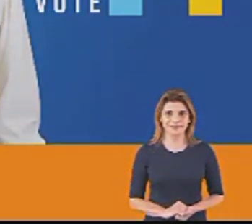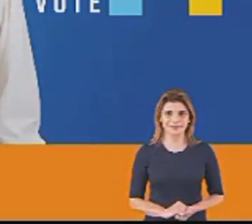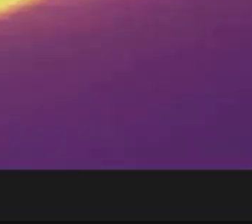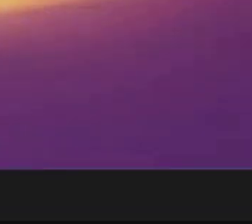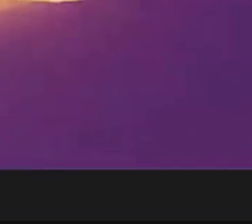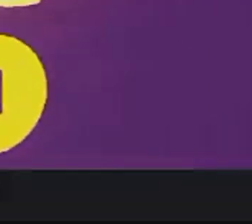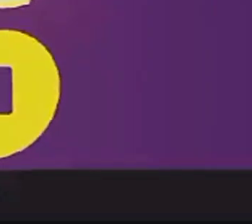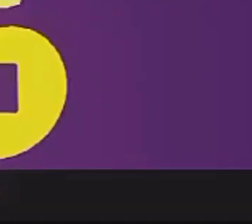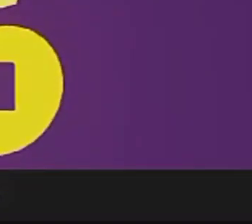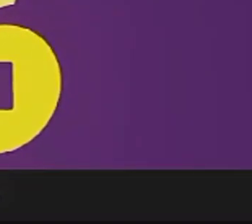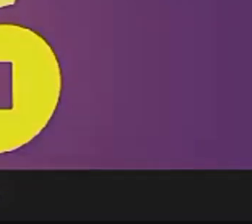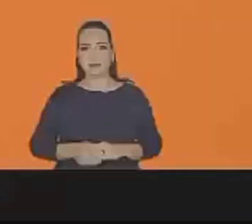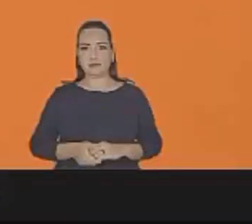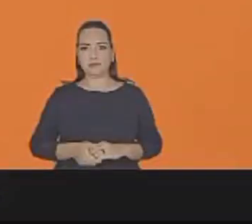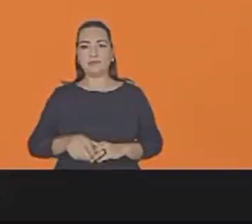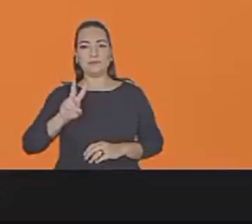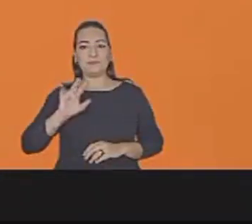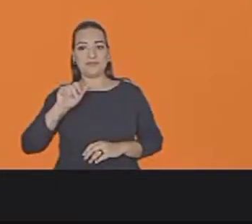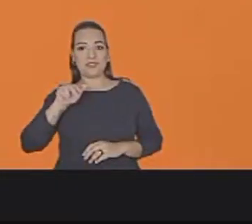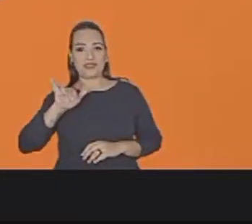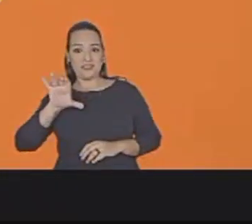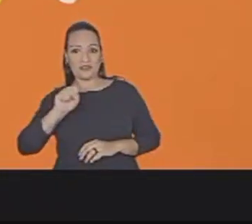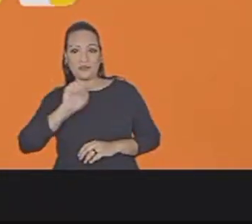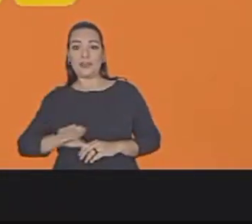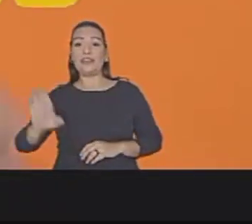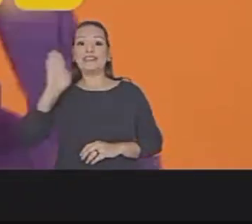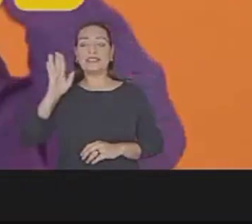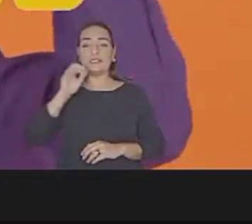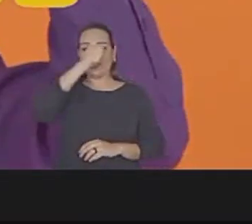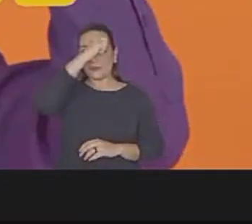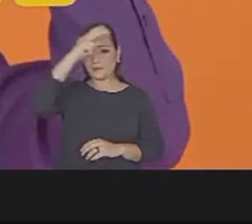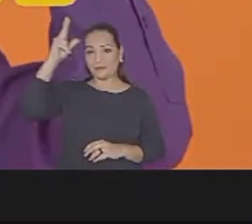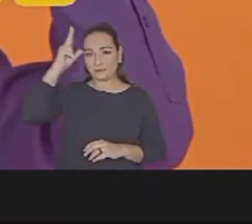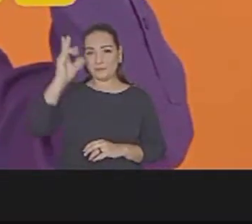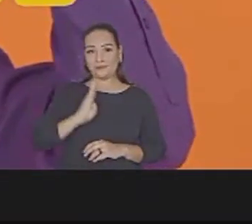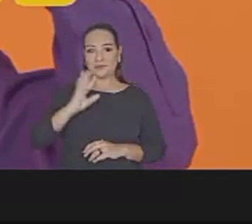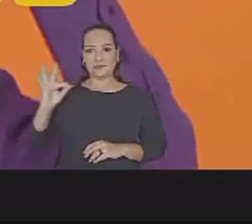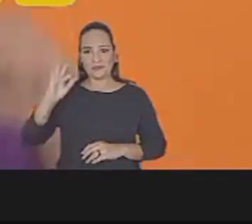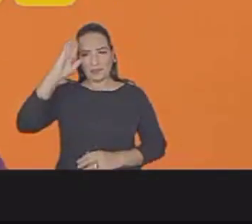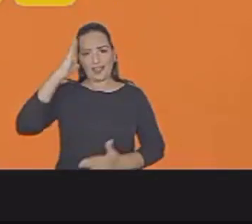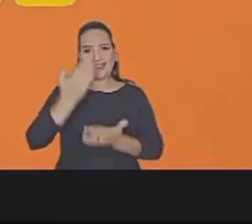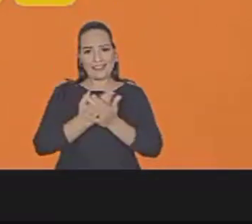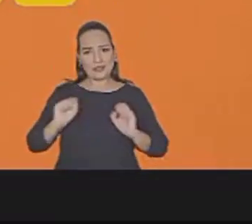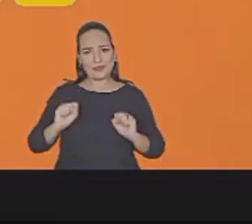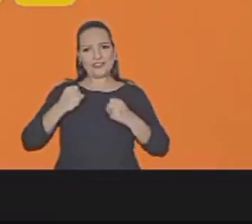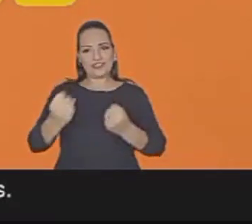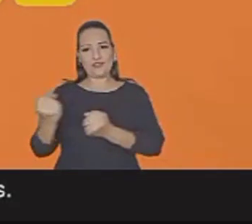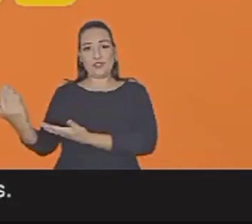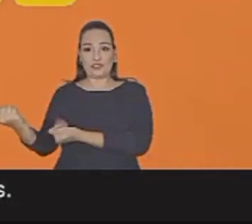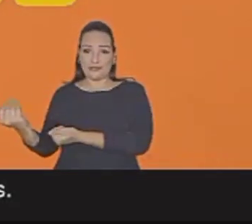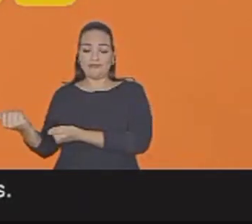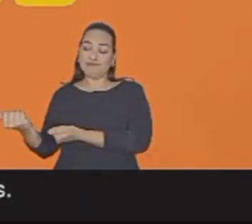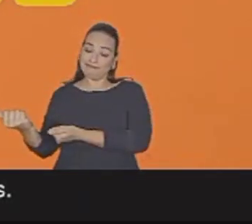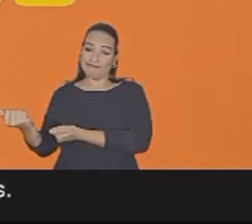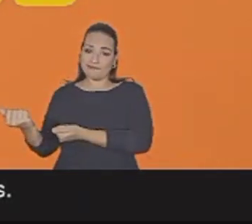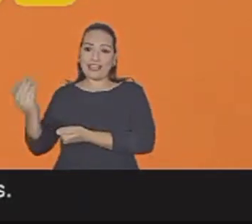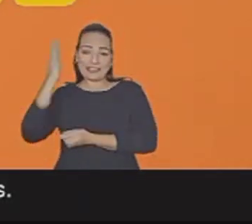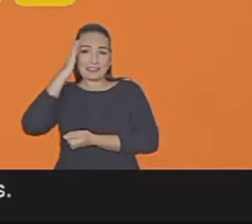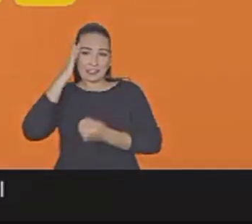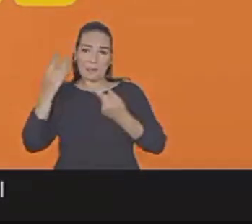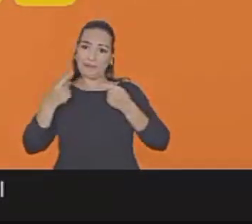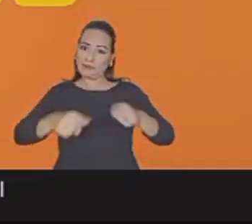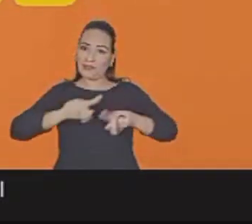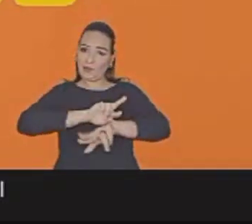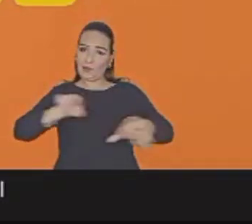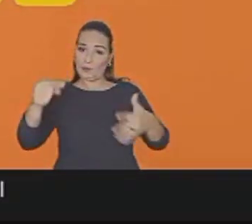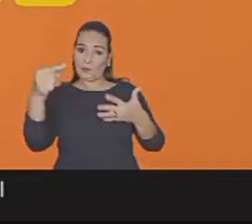Eu sou Vinícius Crânio, candidato a prefeito de Belforrojo e acredito na força da juventude. Como jovem, sei dos desafios que nós enfrentamos.